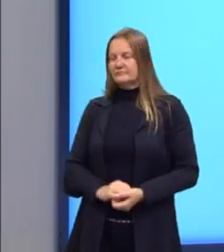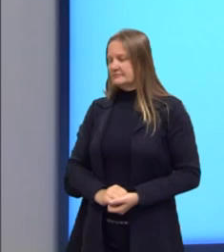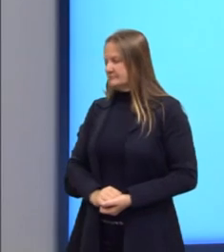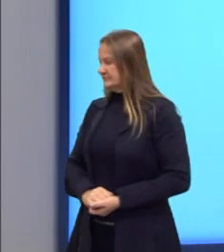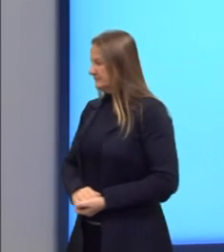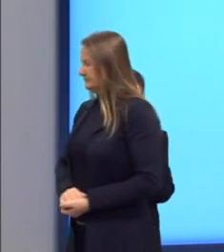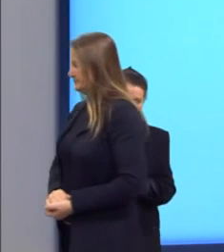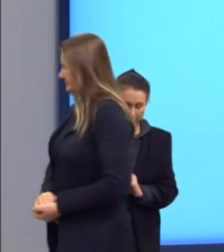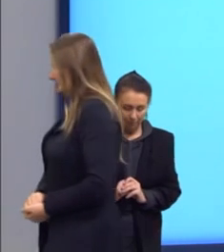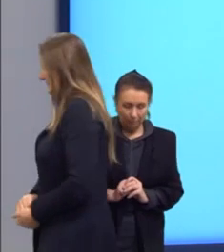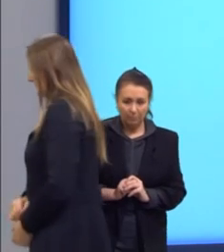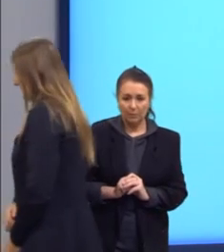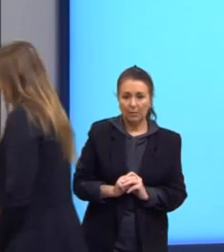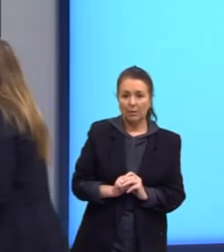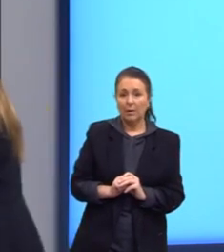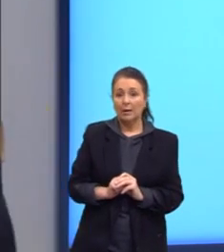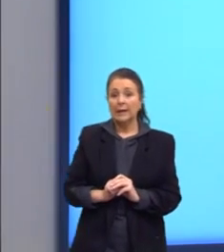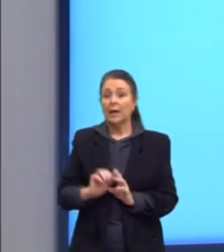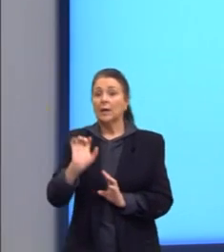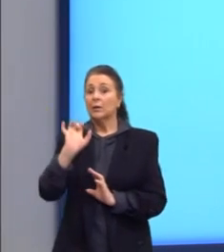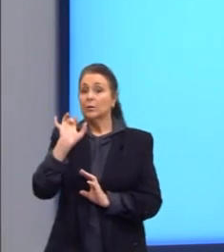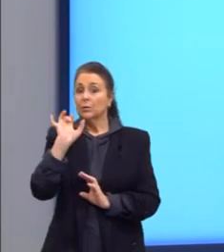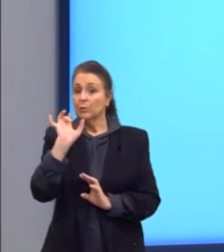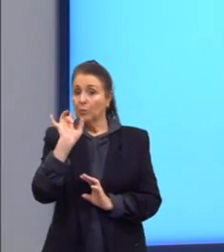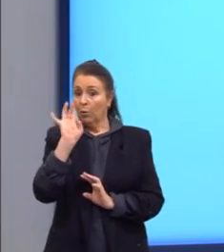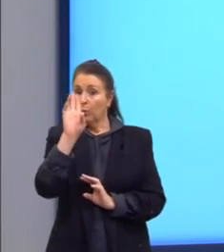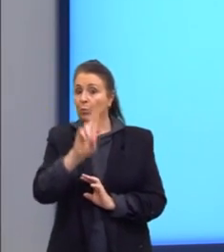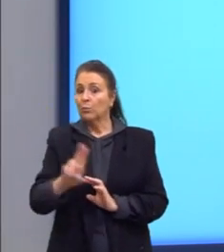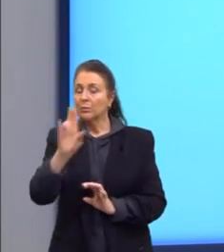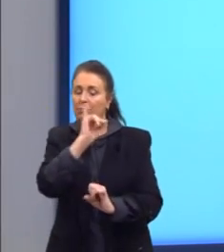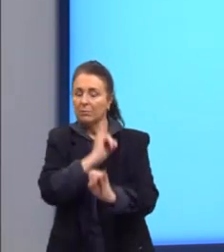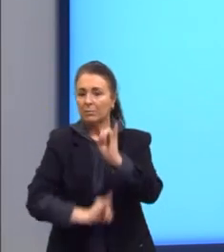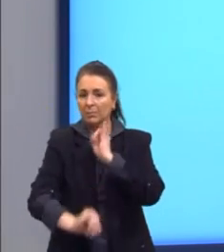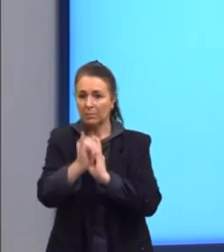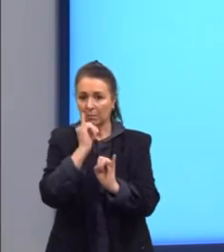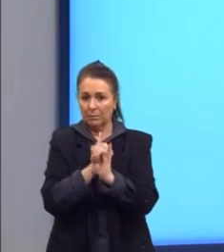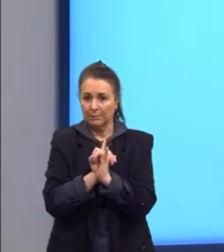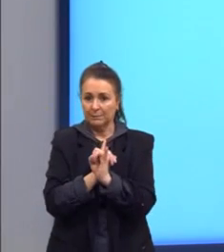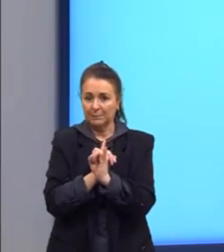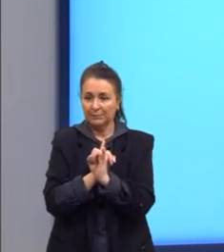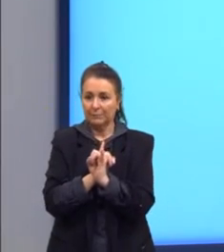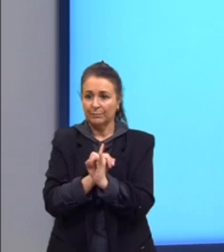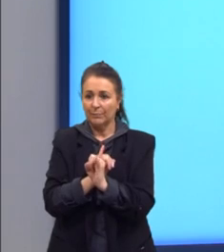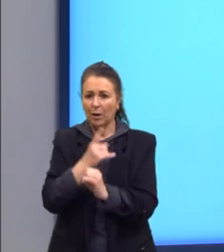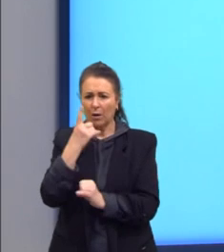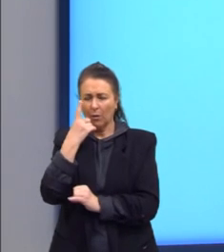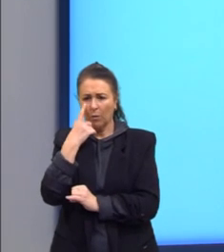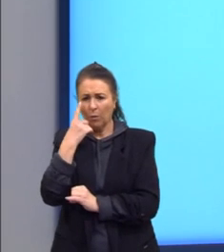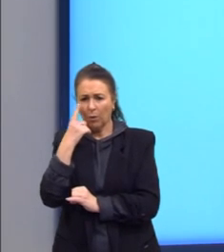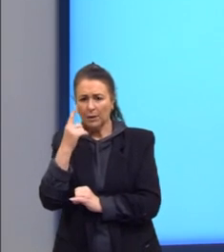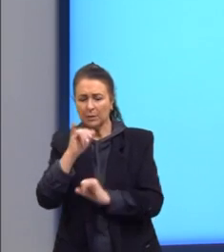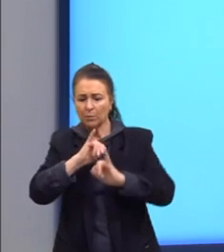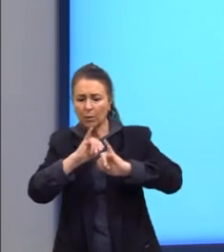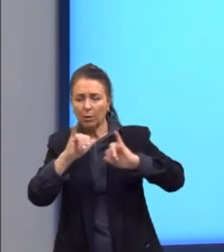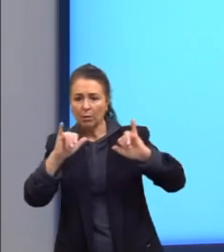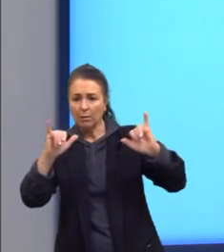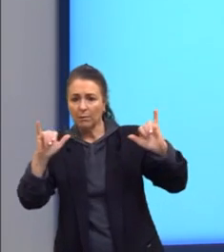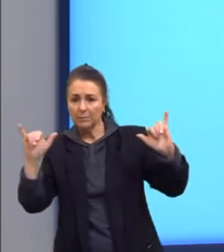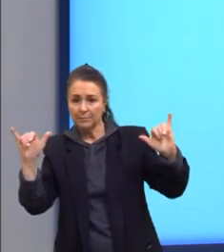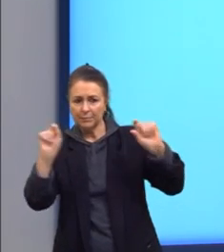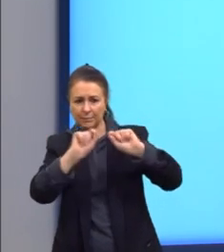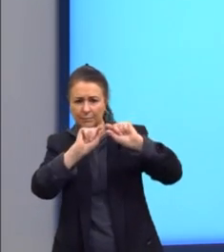Ou seja, ele deve ficar só lá dentro da internet. E olha essa outra manchete aqui,